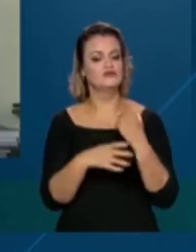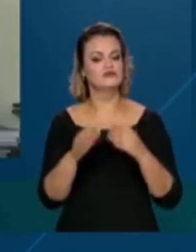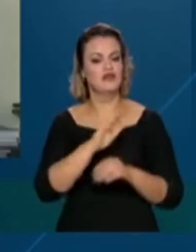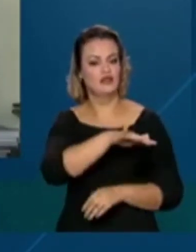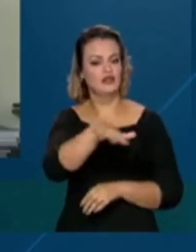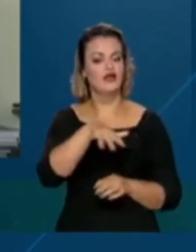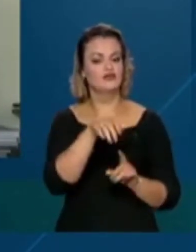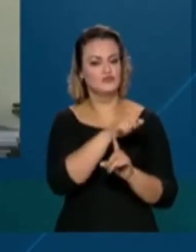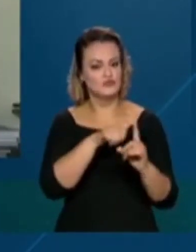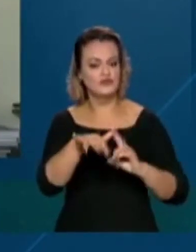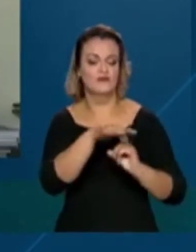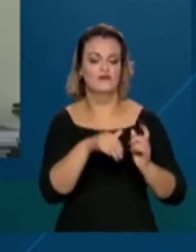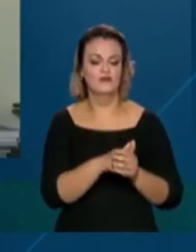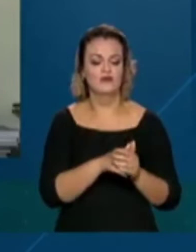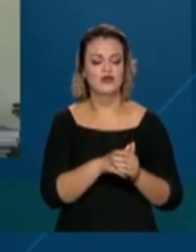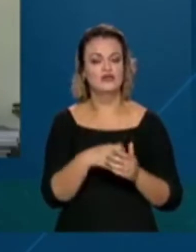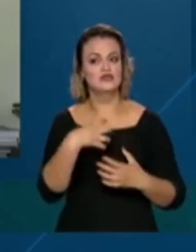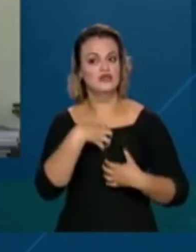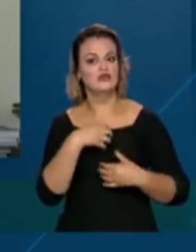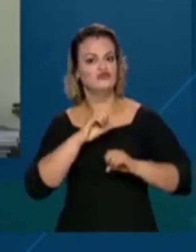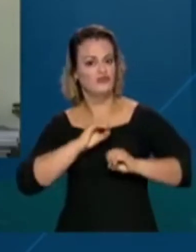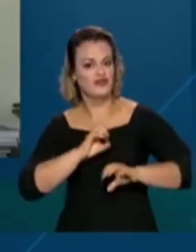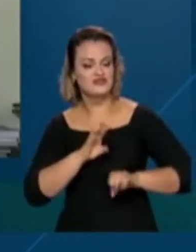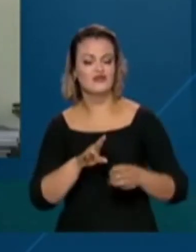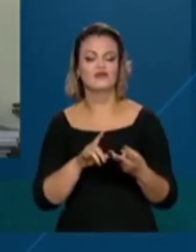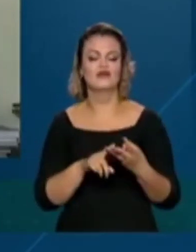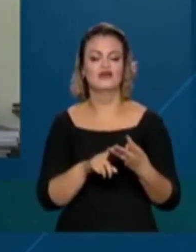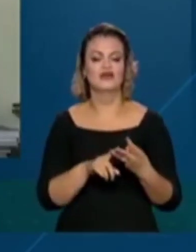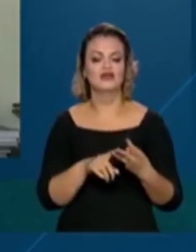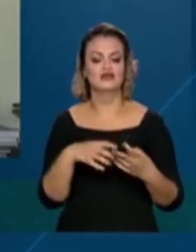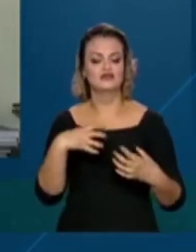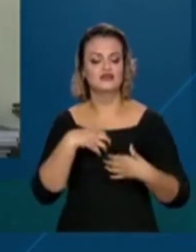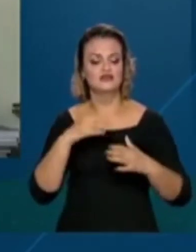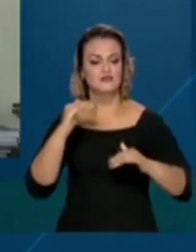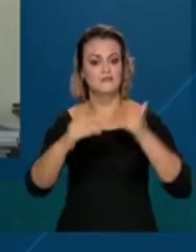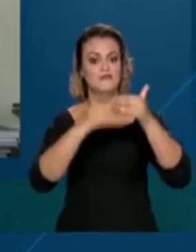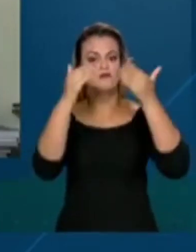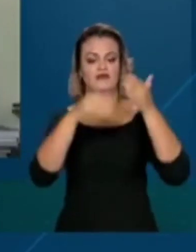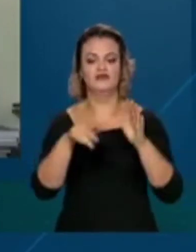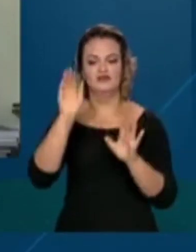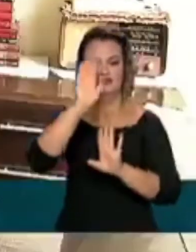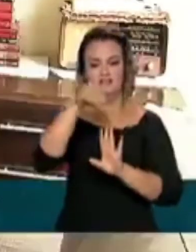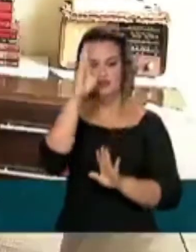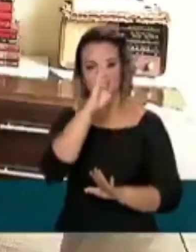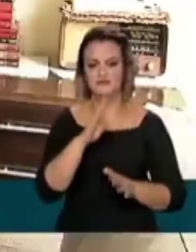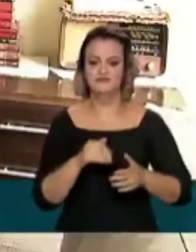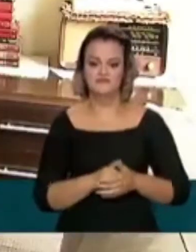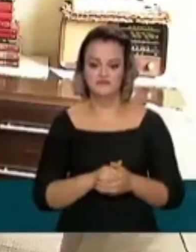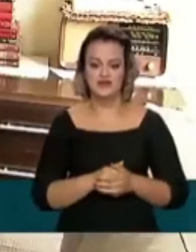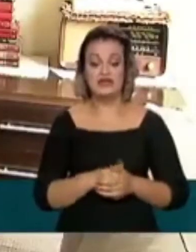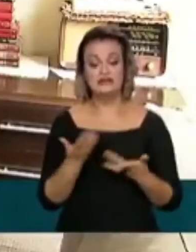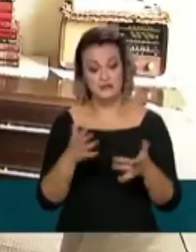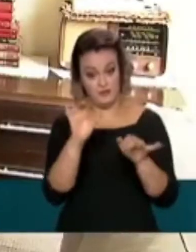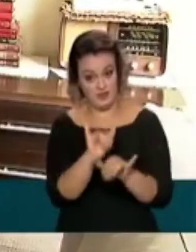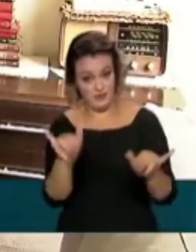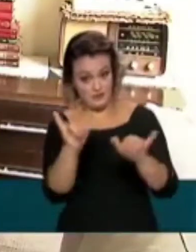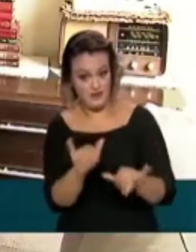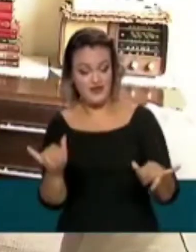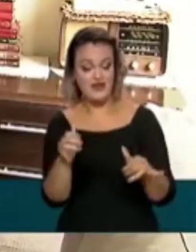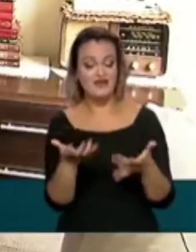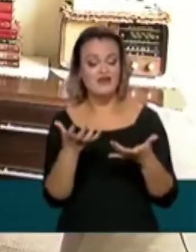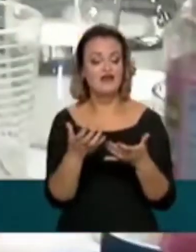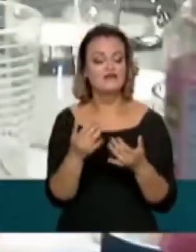mais educação e mais progresso para o próprio país. A campanha traz também